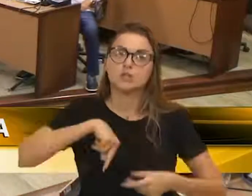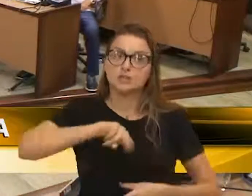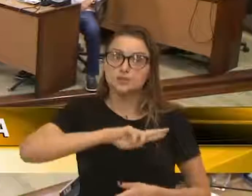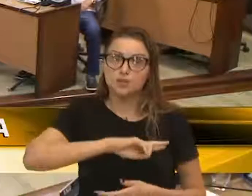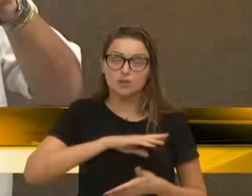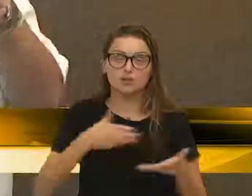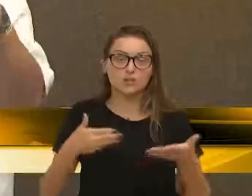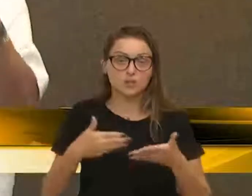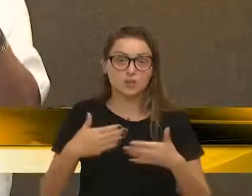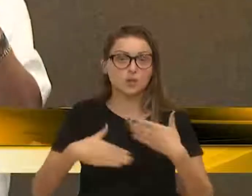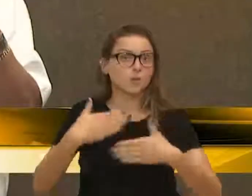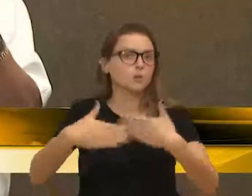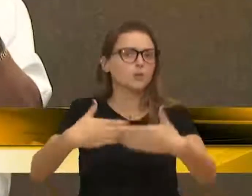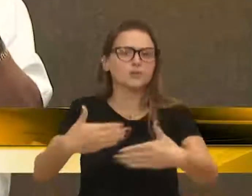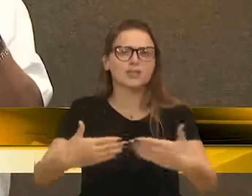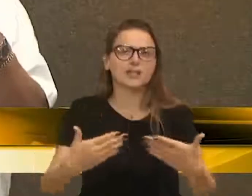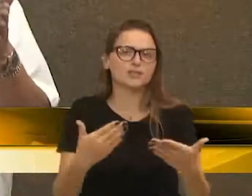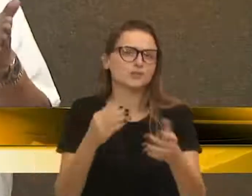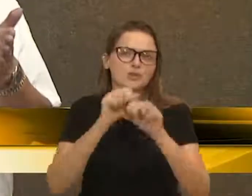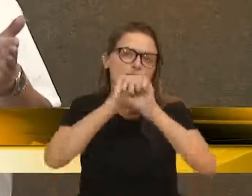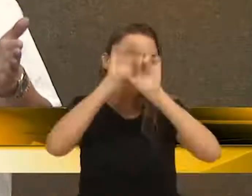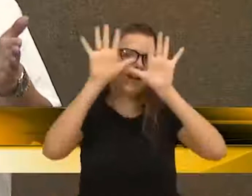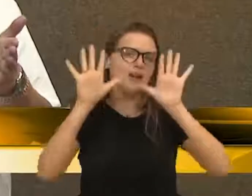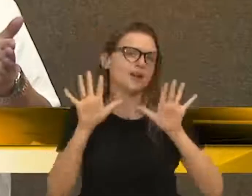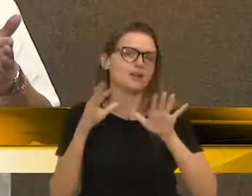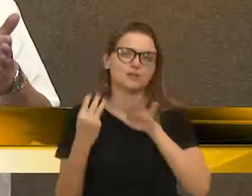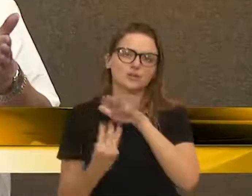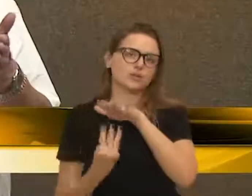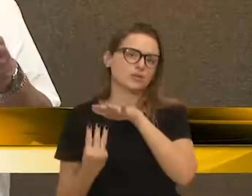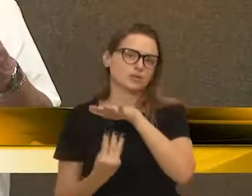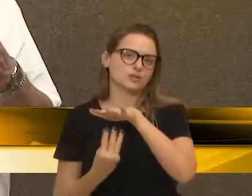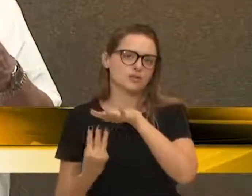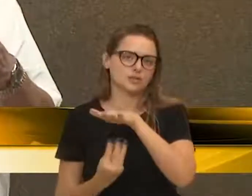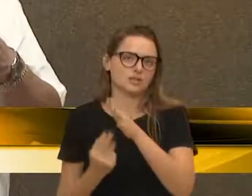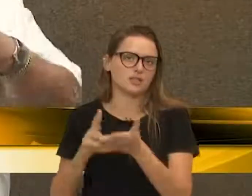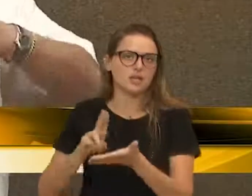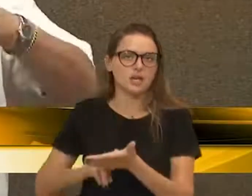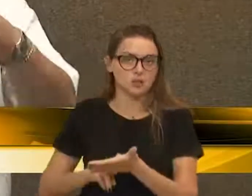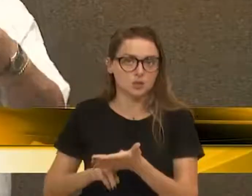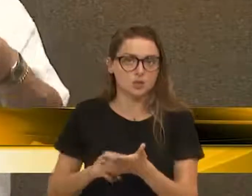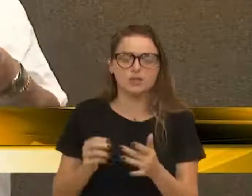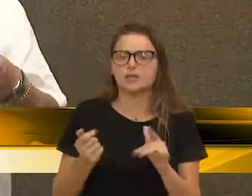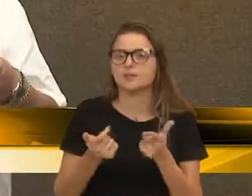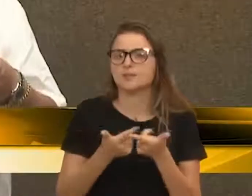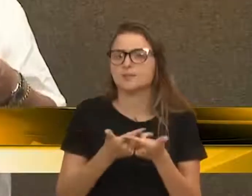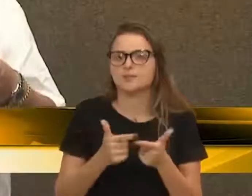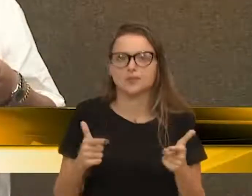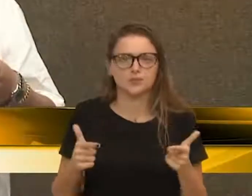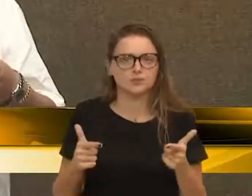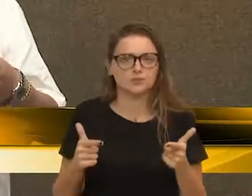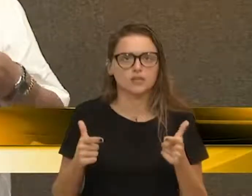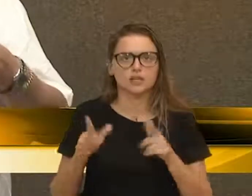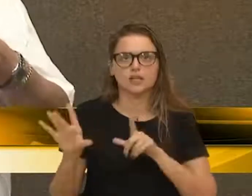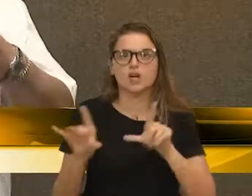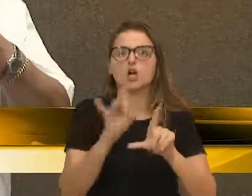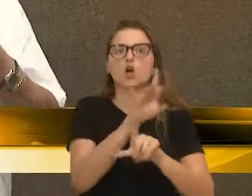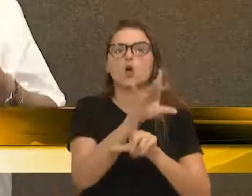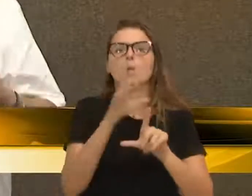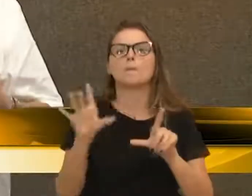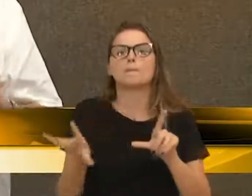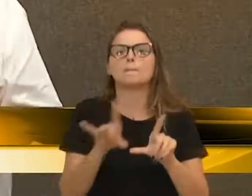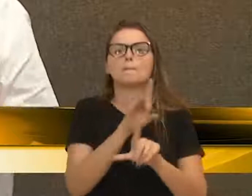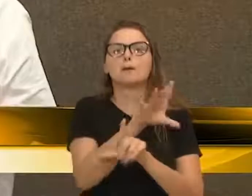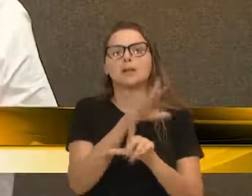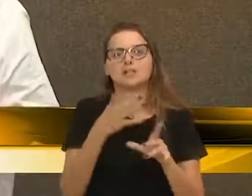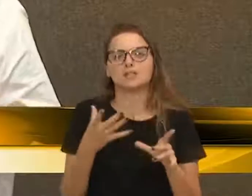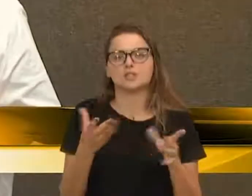clássico de terceirização. Não existe compartilhamento. O compartilhamento é para